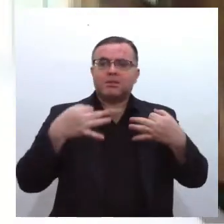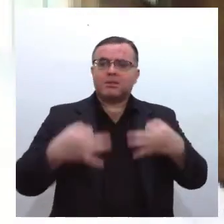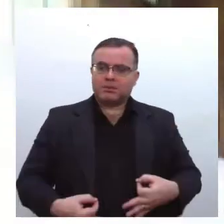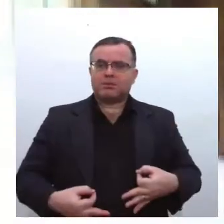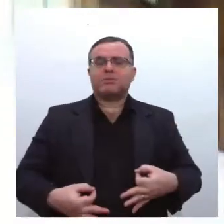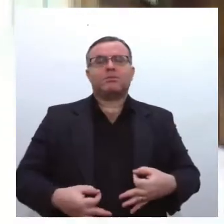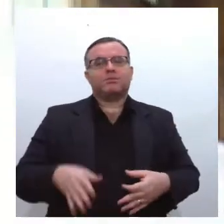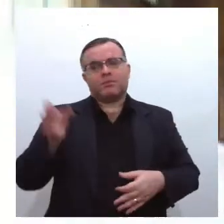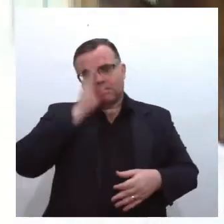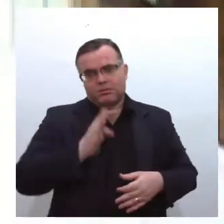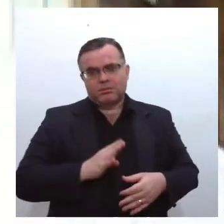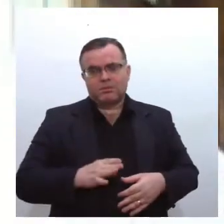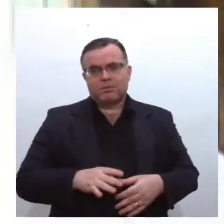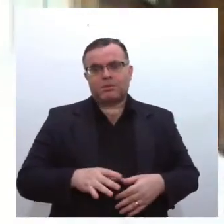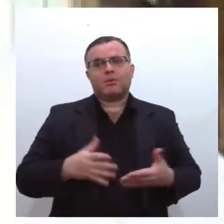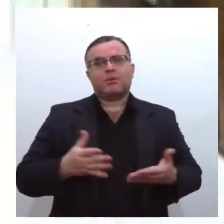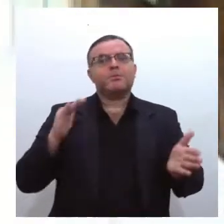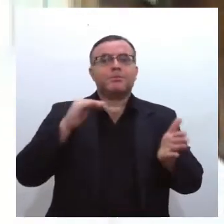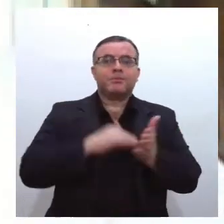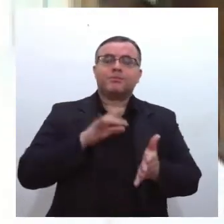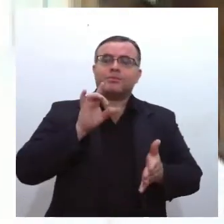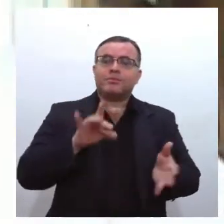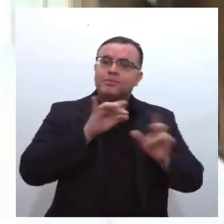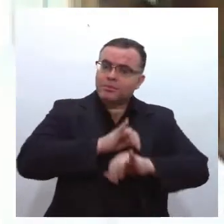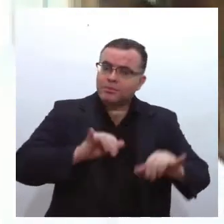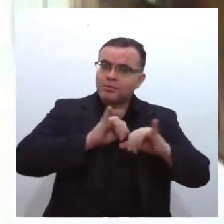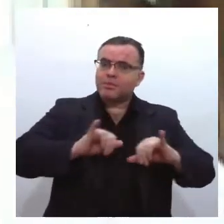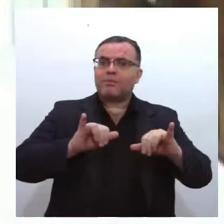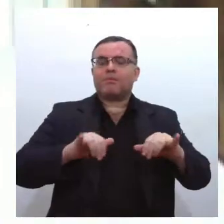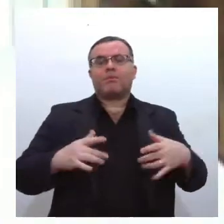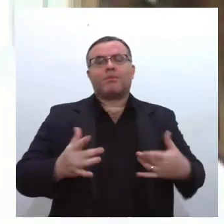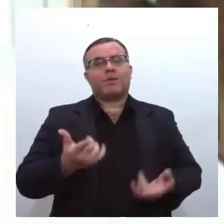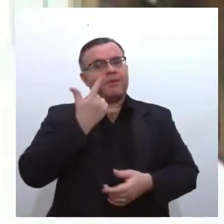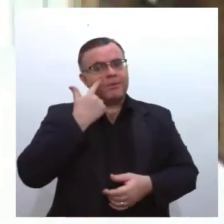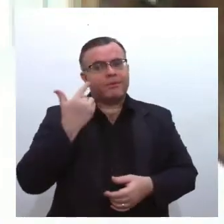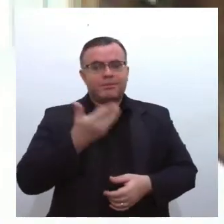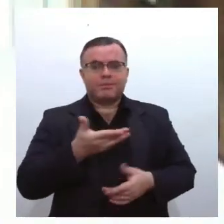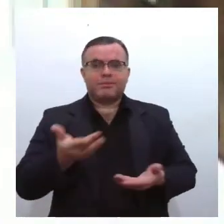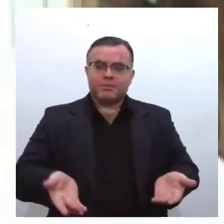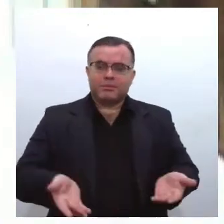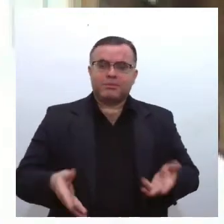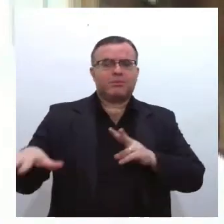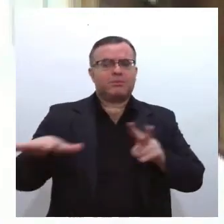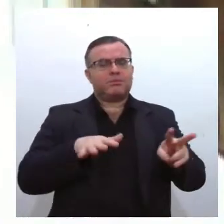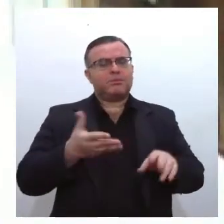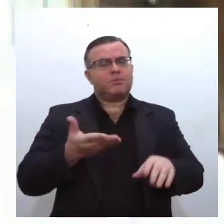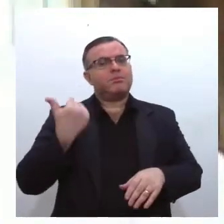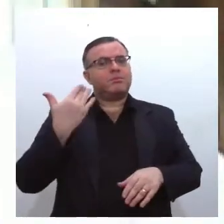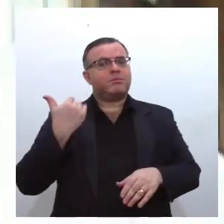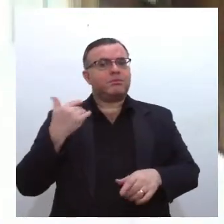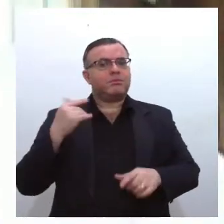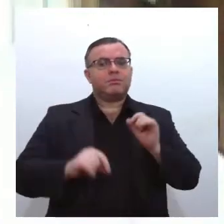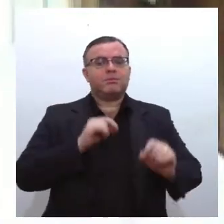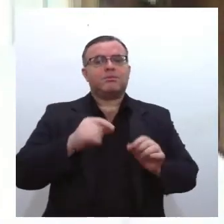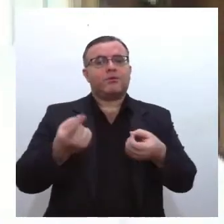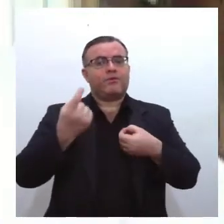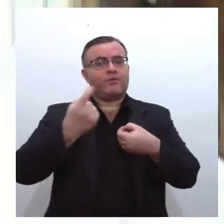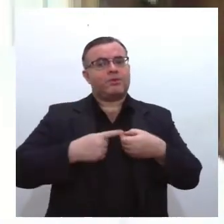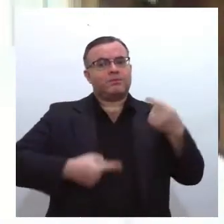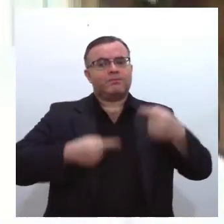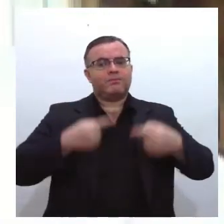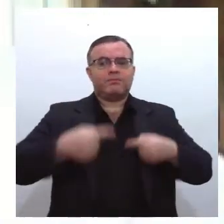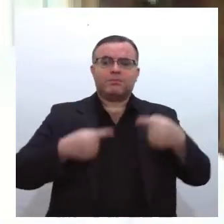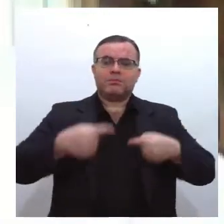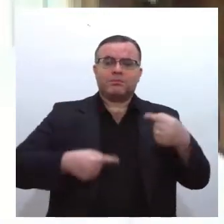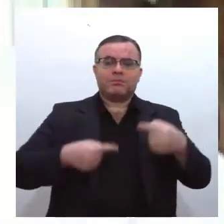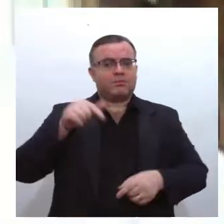último, eu queria apenas fazer um registro. Veja, semana passada voltou a ser debate aqui em nossa